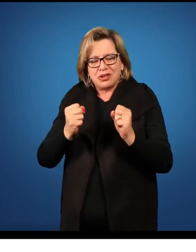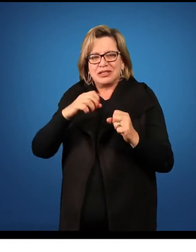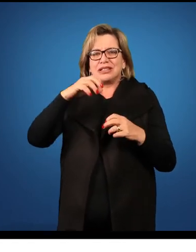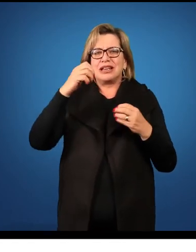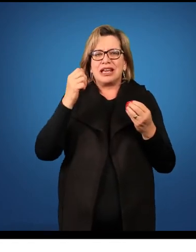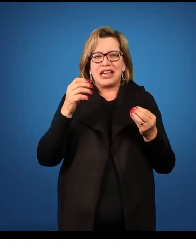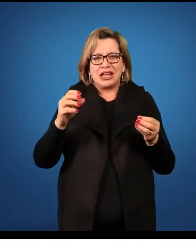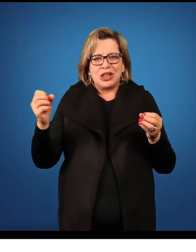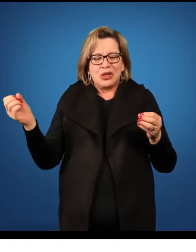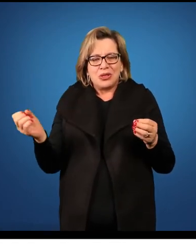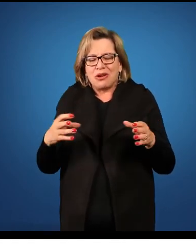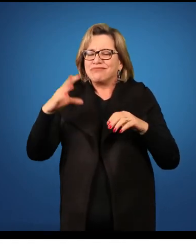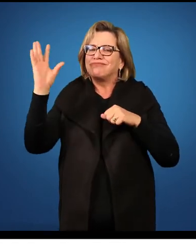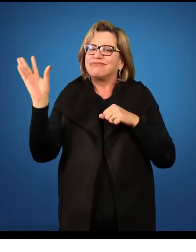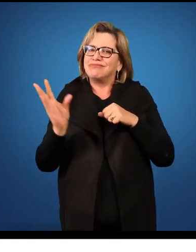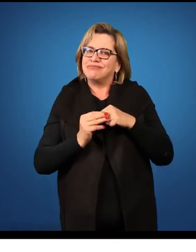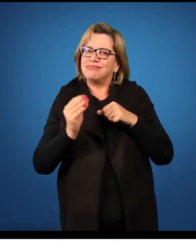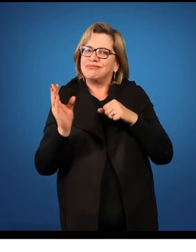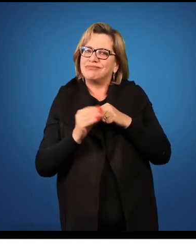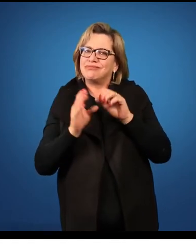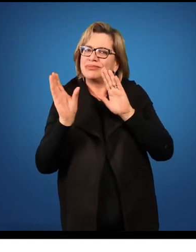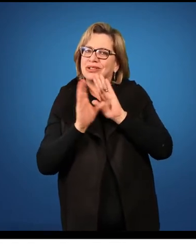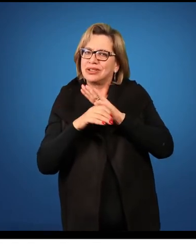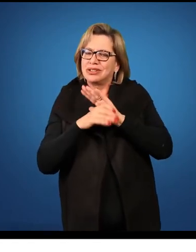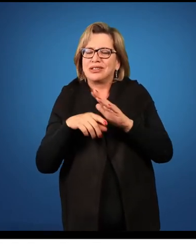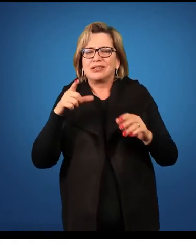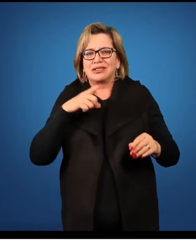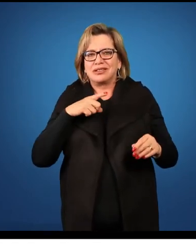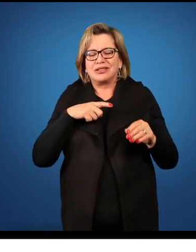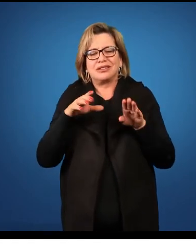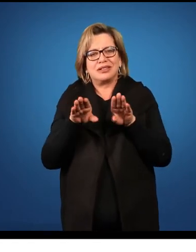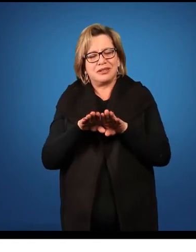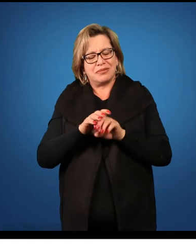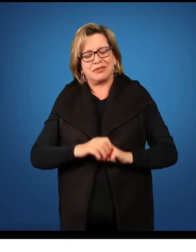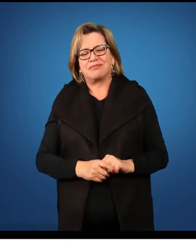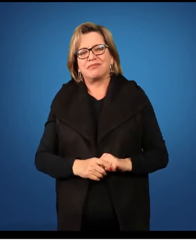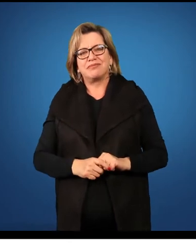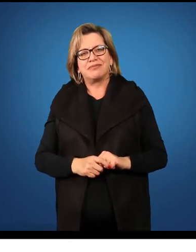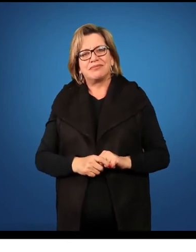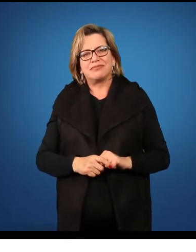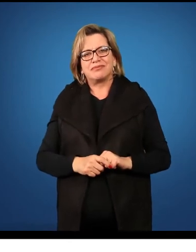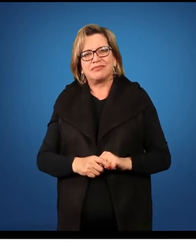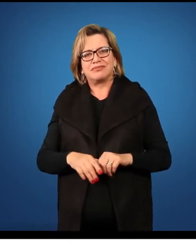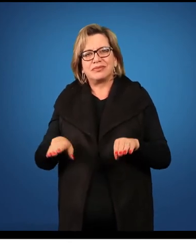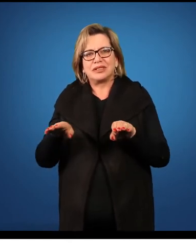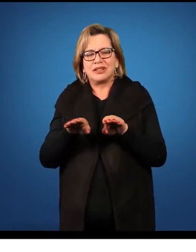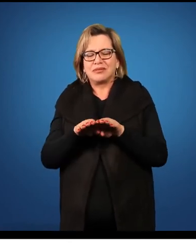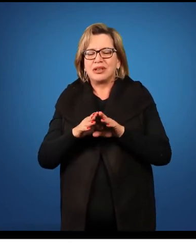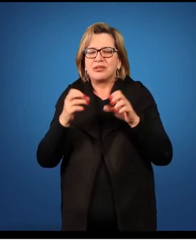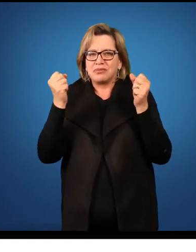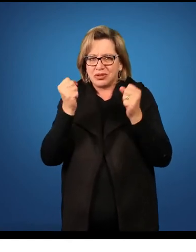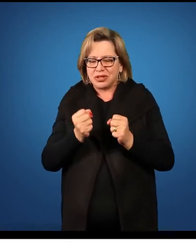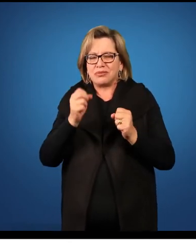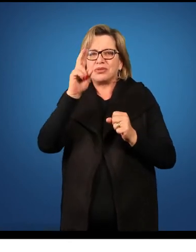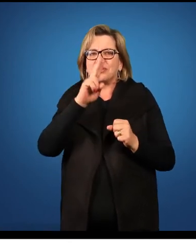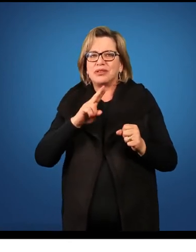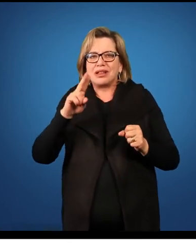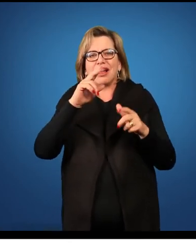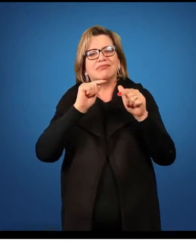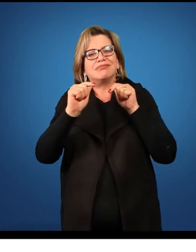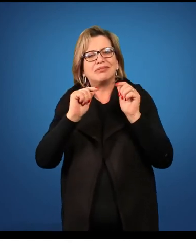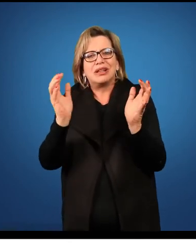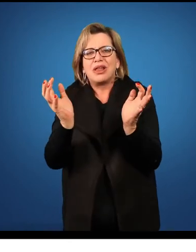conceitos, e auxiliar na discussão desses conceitos. Nós também podemos ter atividades em grupo. Então, atividades em grupo é